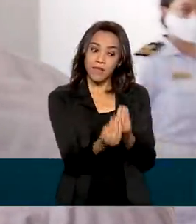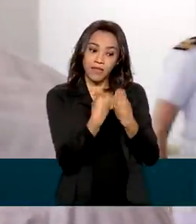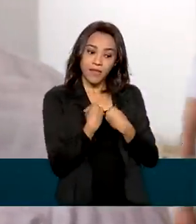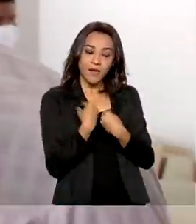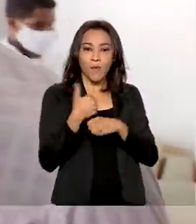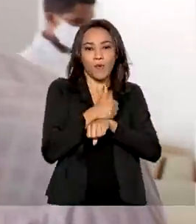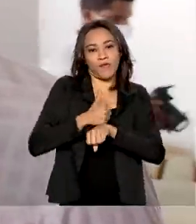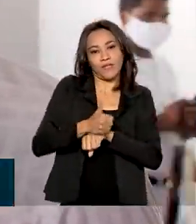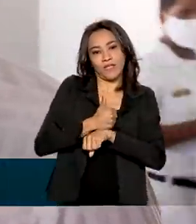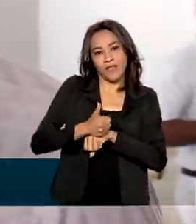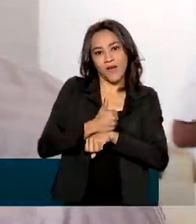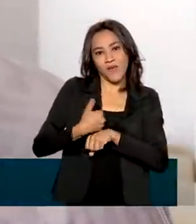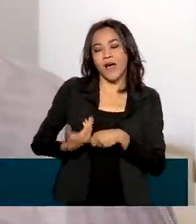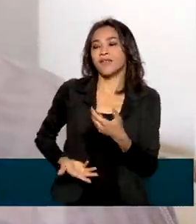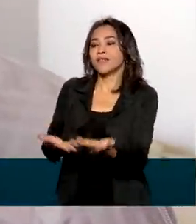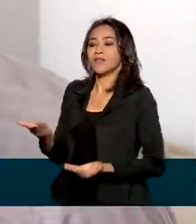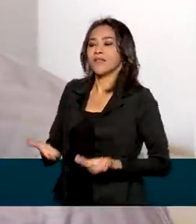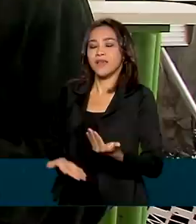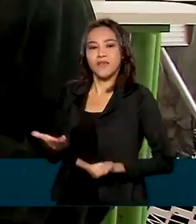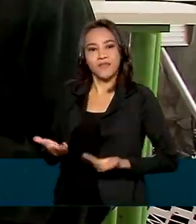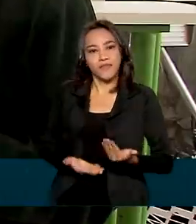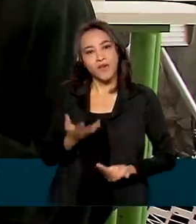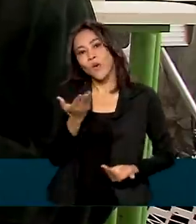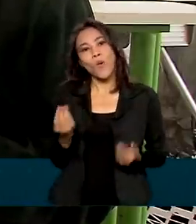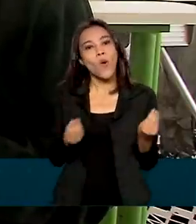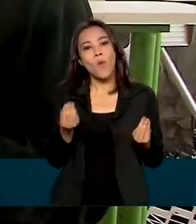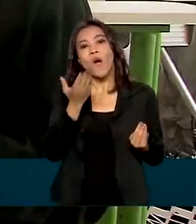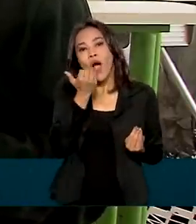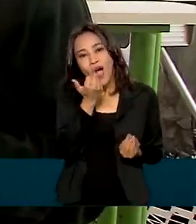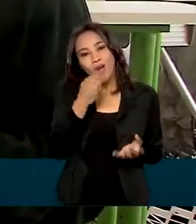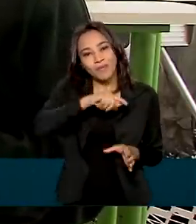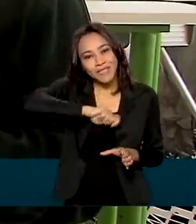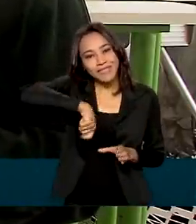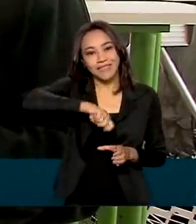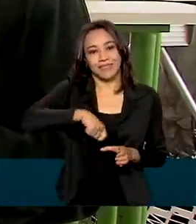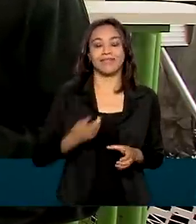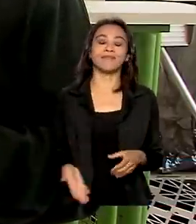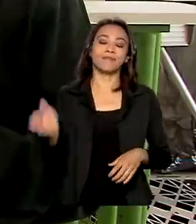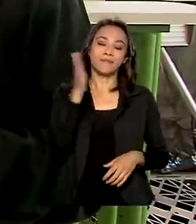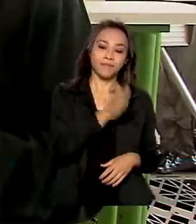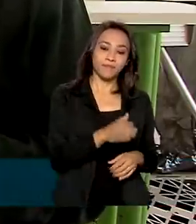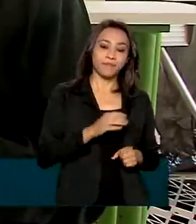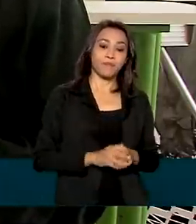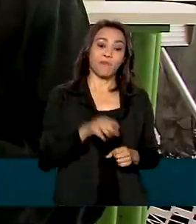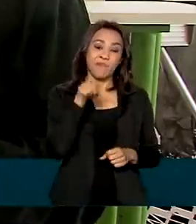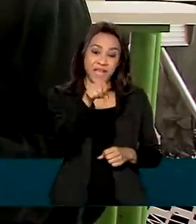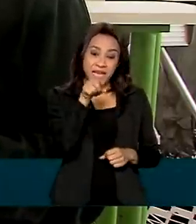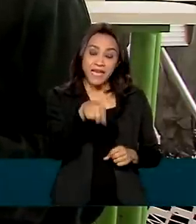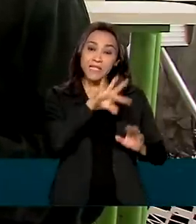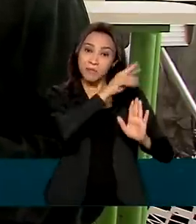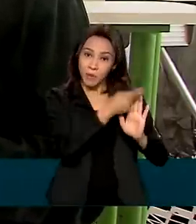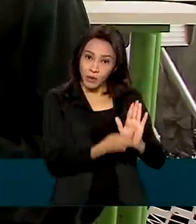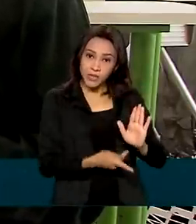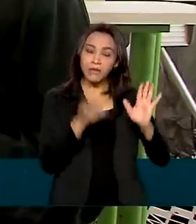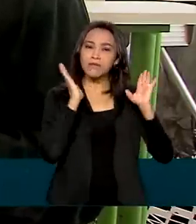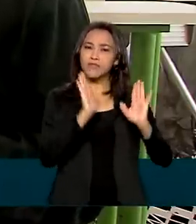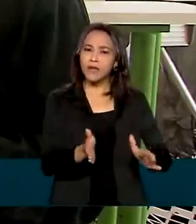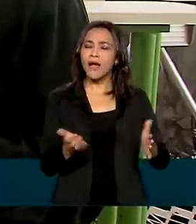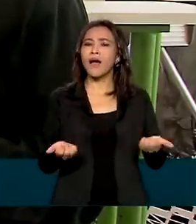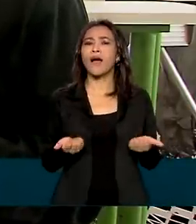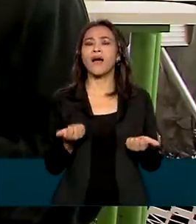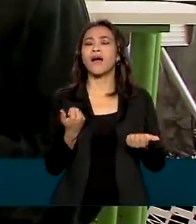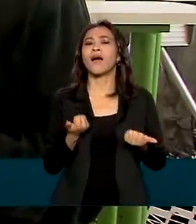aprendi a servir as outras pessoas através do alimento. Em 17 anos de criação, o programa Soldado Cidadão já atendeu